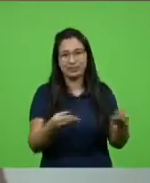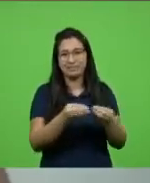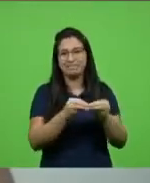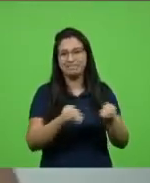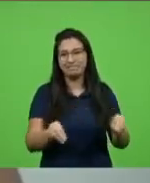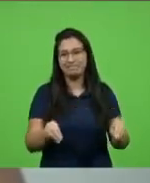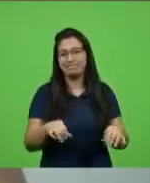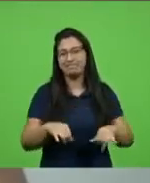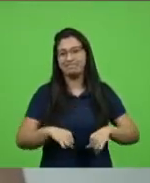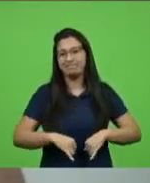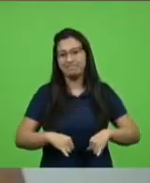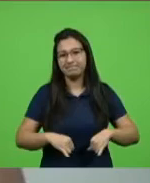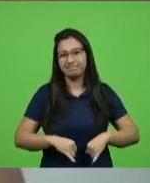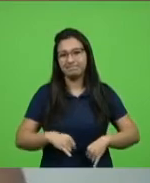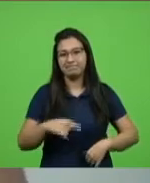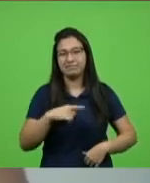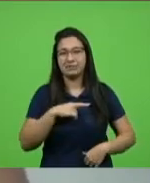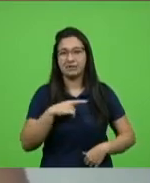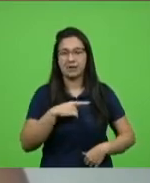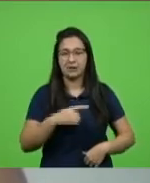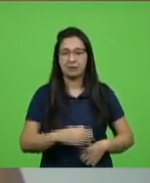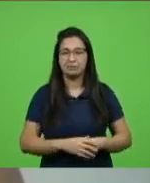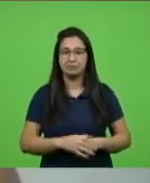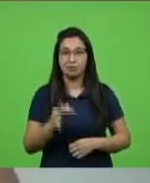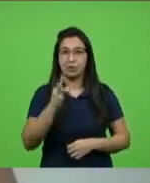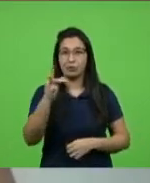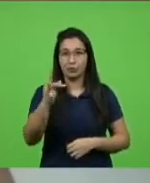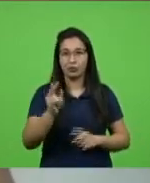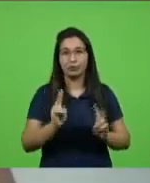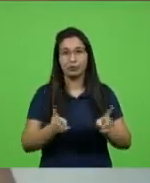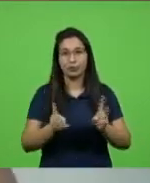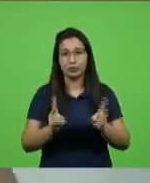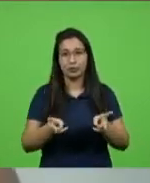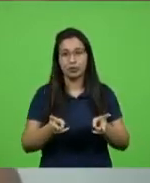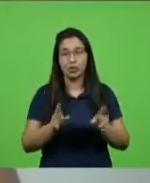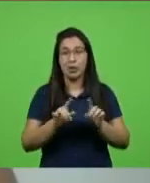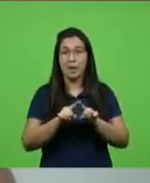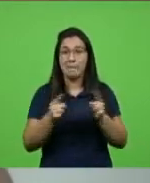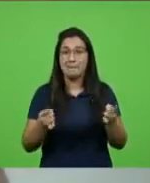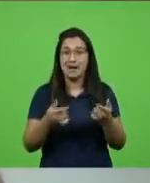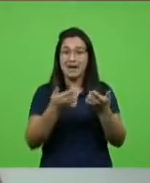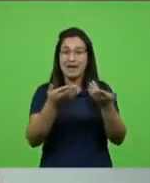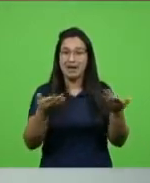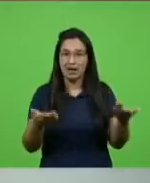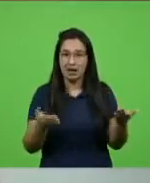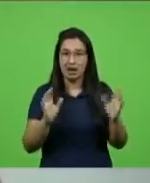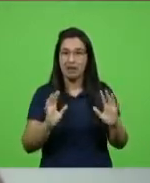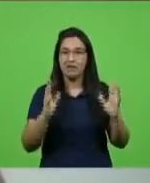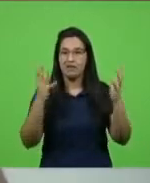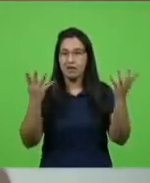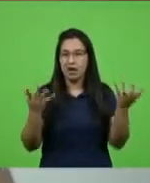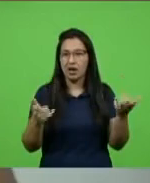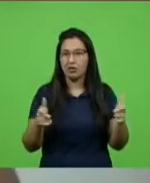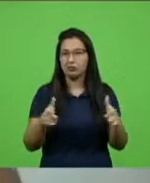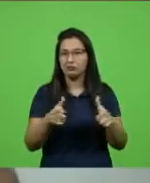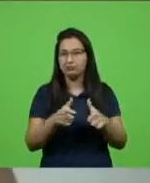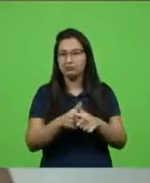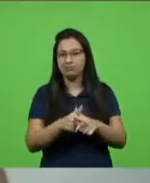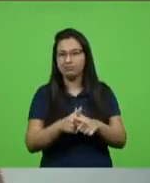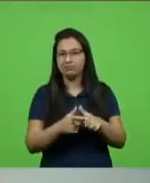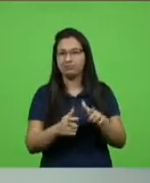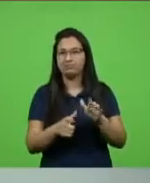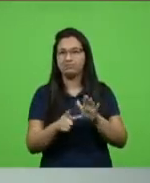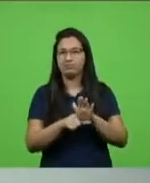tempos especialmente bares e restaurantes eventos pequenos comércios enfim